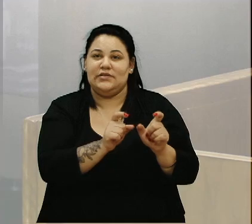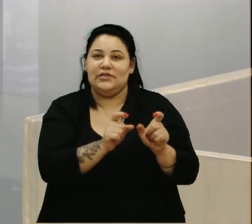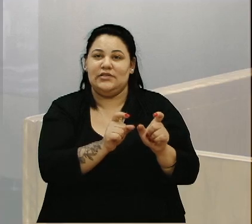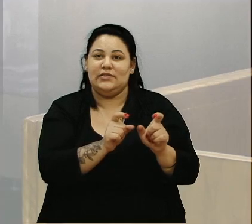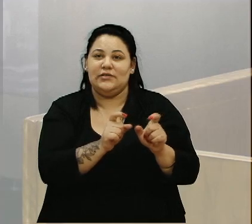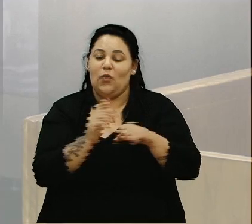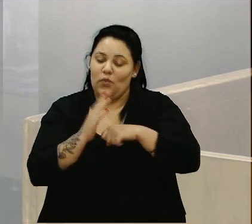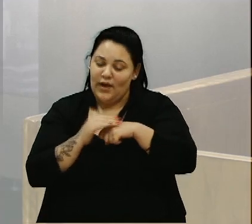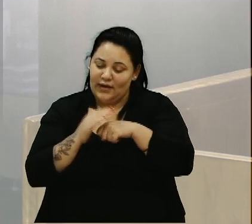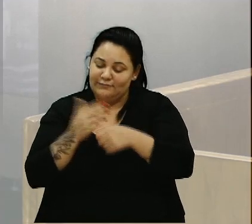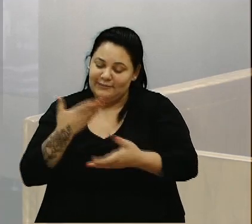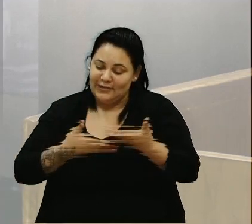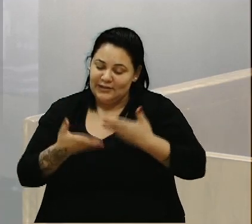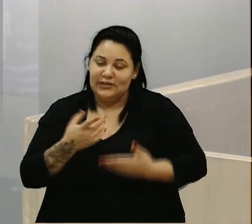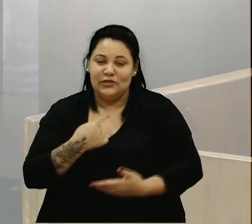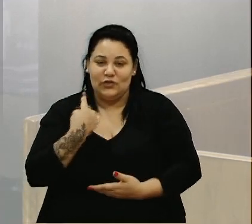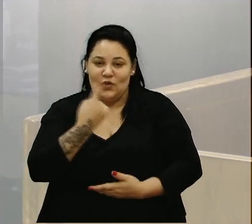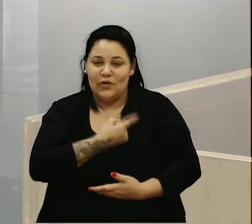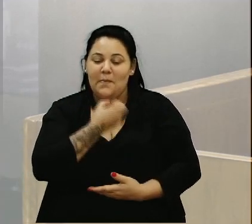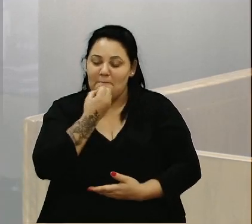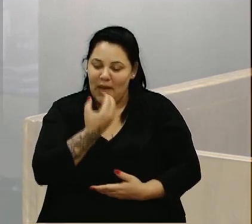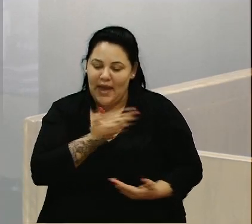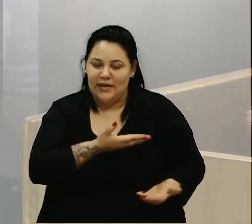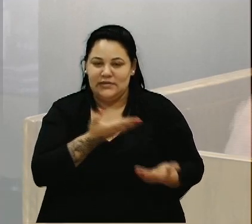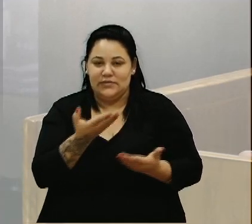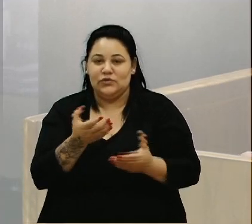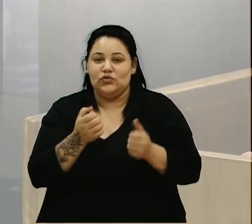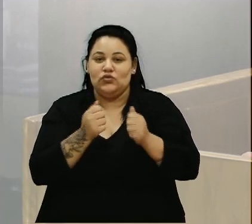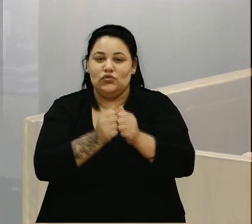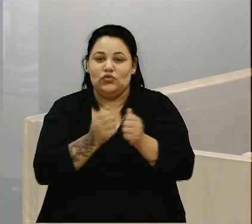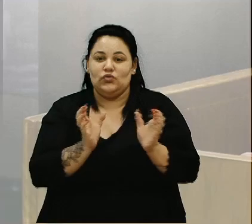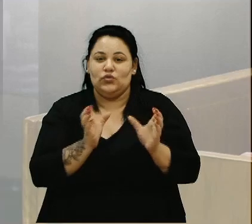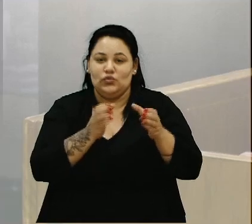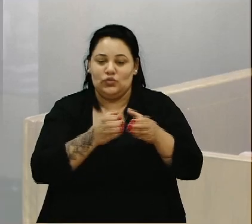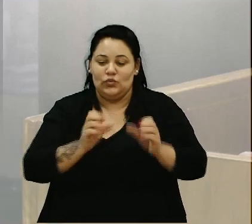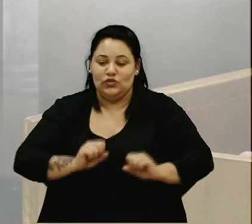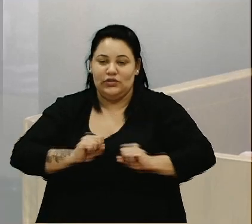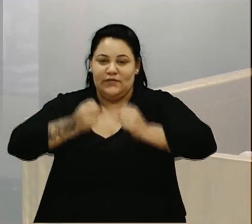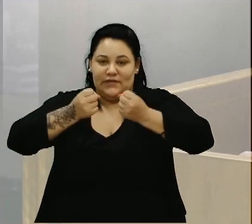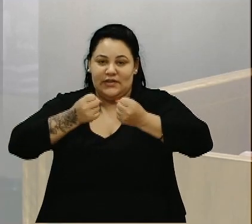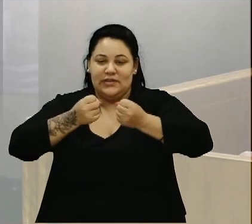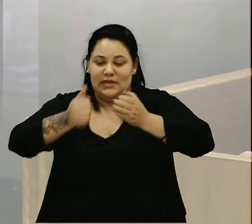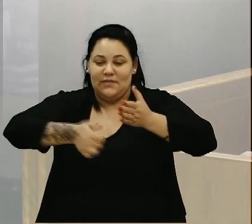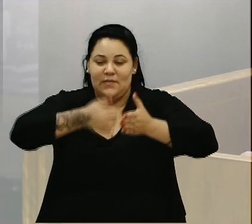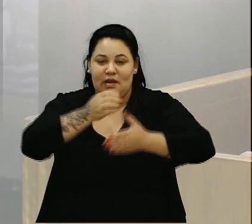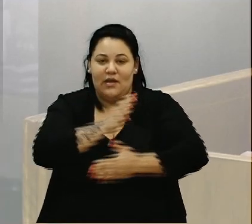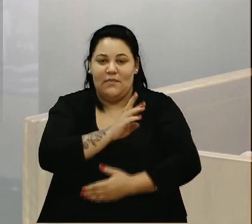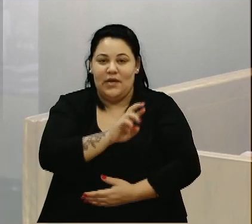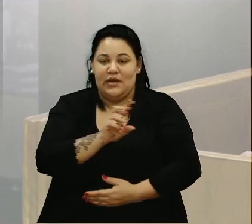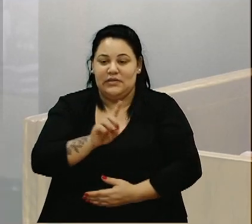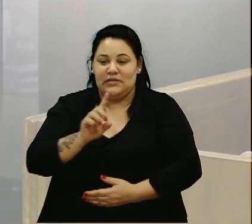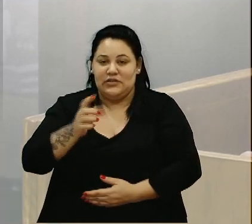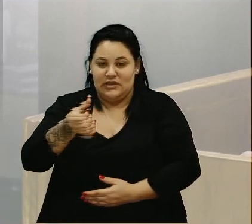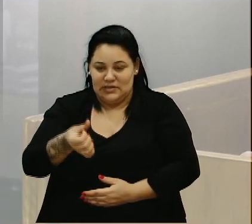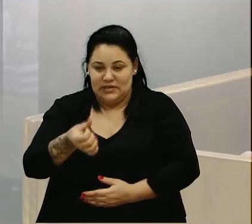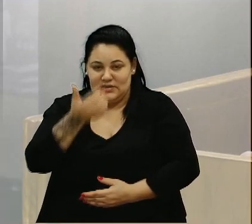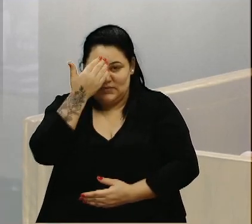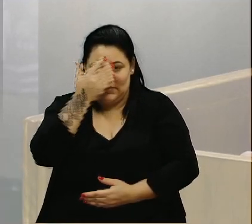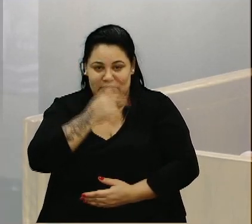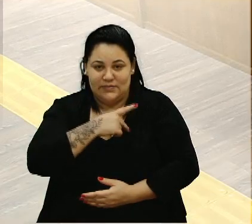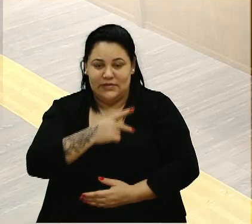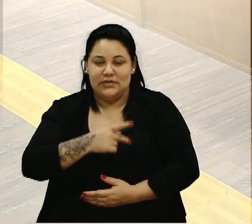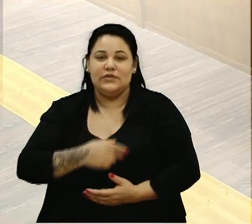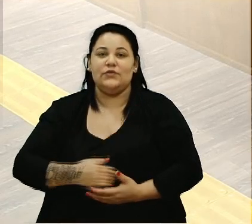muito obrigado a todos e fomos bem recebidos com a Frente Parlamentar em Defesa das Melhorias da BR-116. Obrigado, presidente.